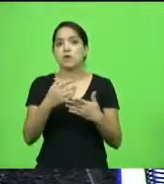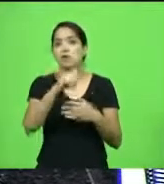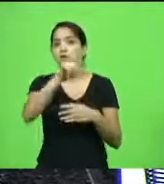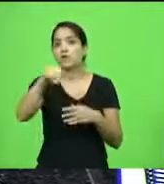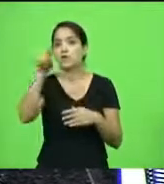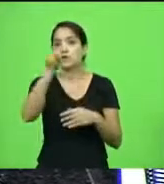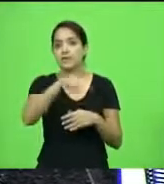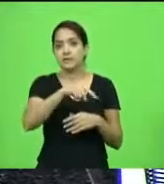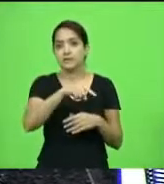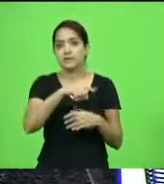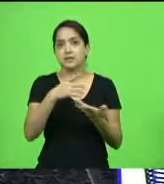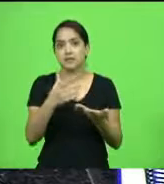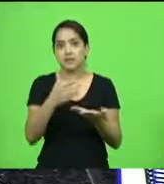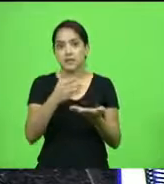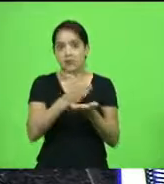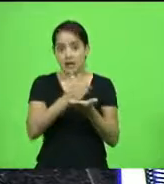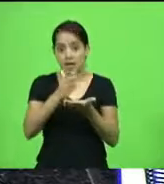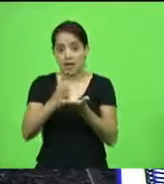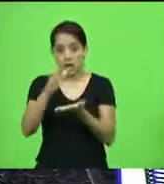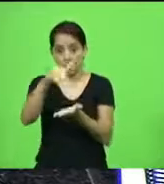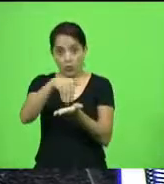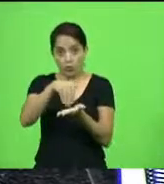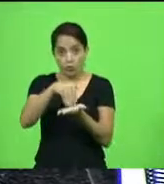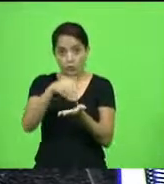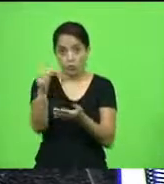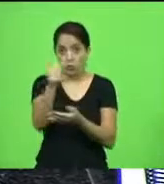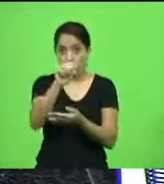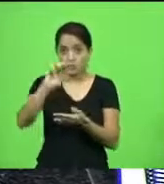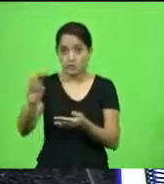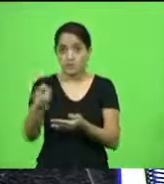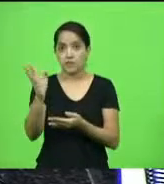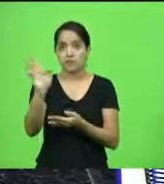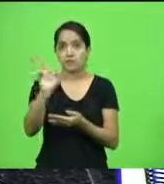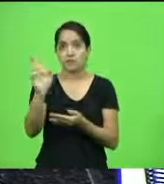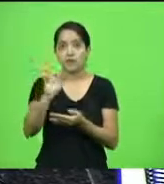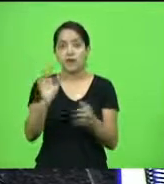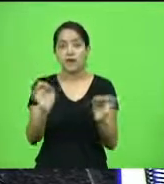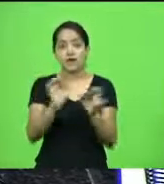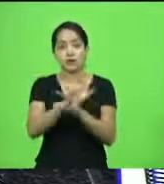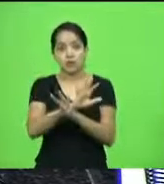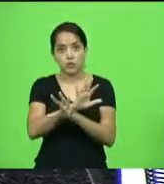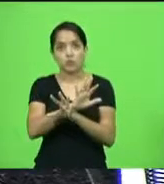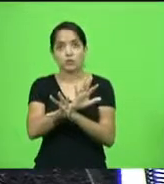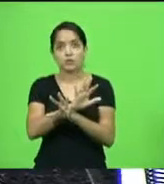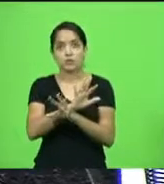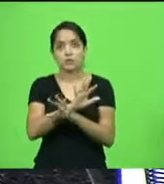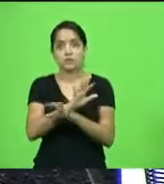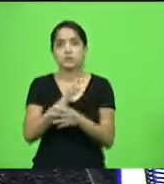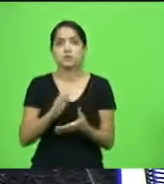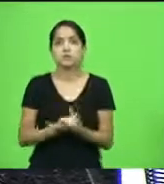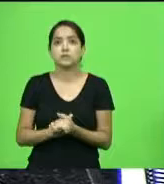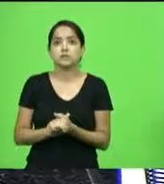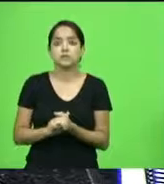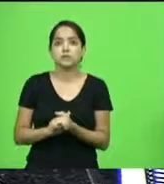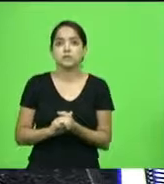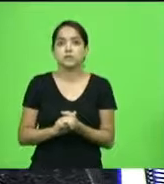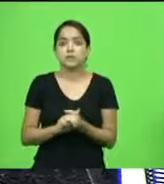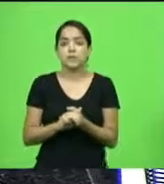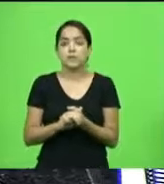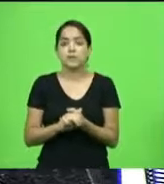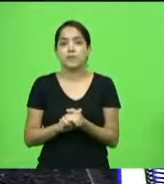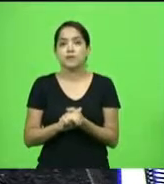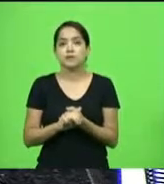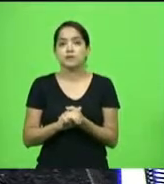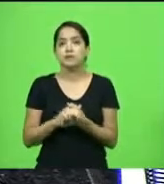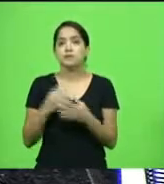a última parcela de um valor de 11 milhões de reais, que era para fazer a conclusão de Vila da Glória Itapuá, justamente por